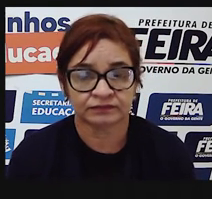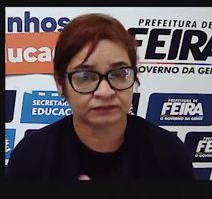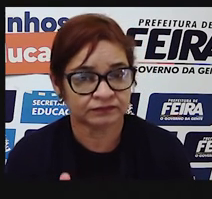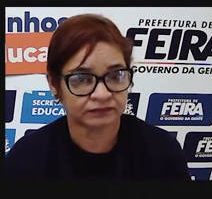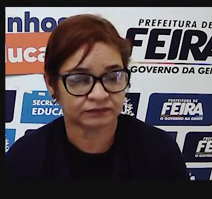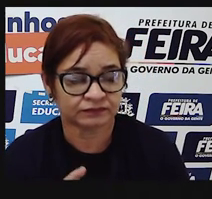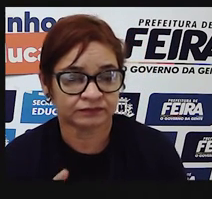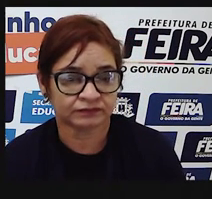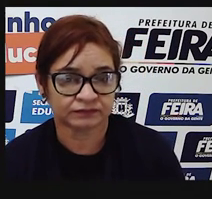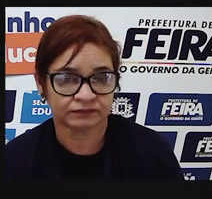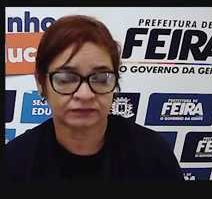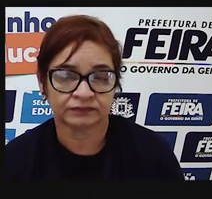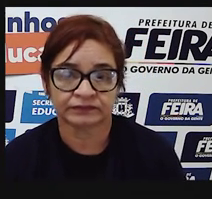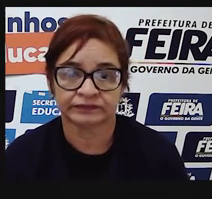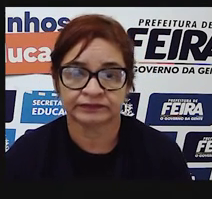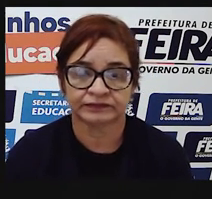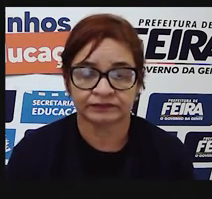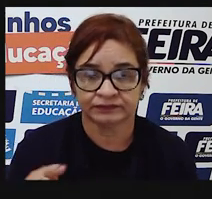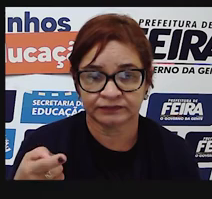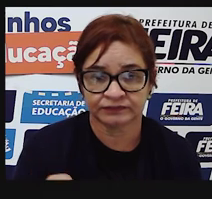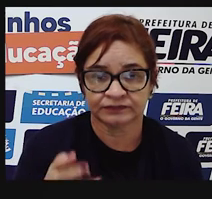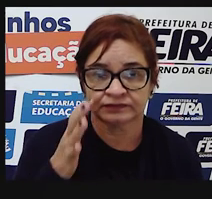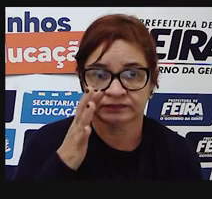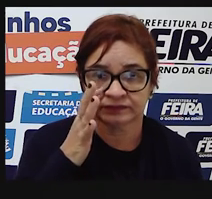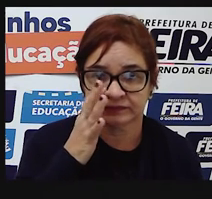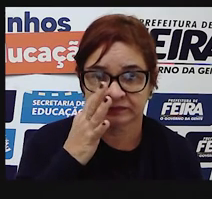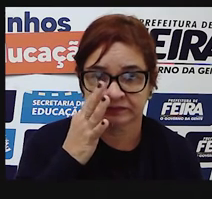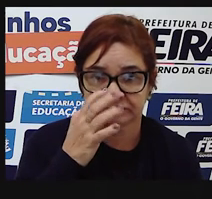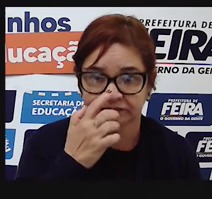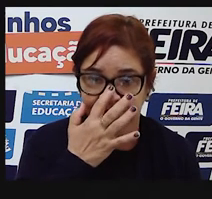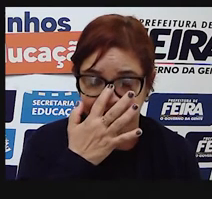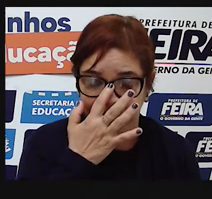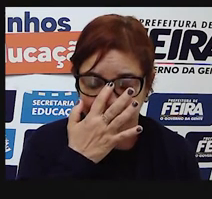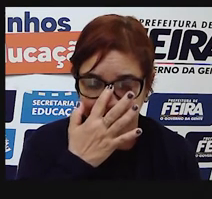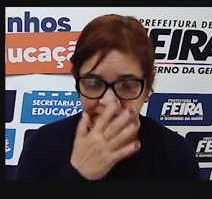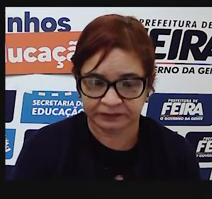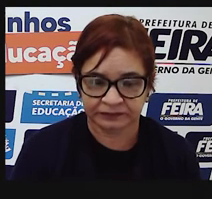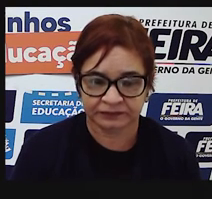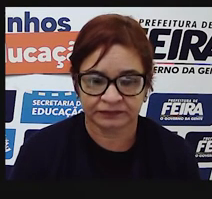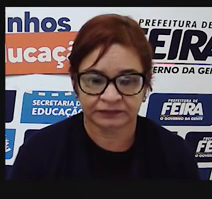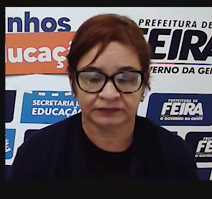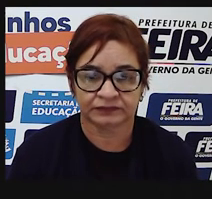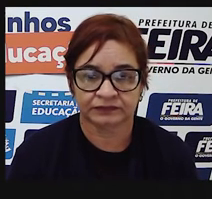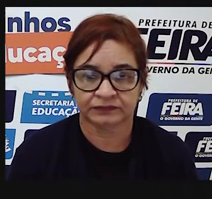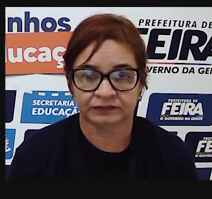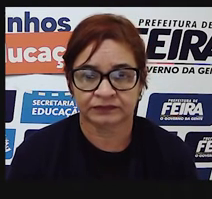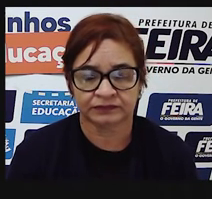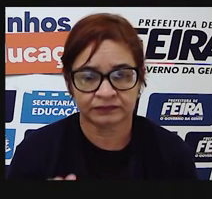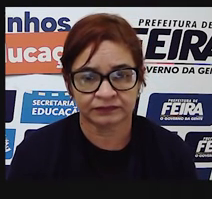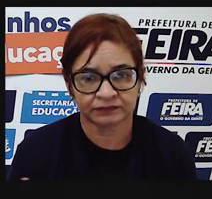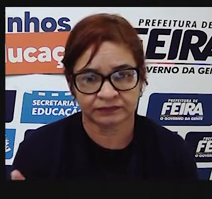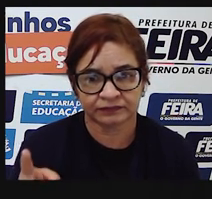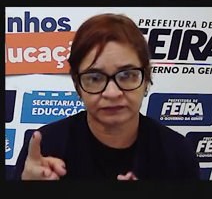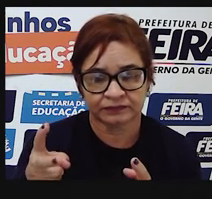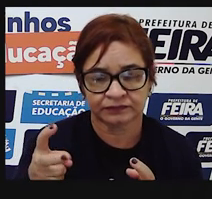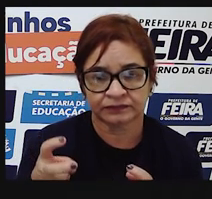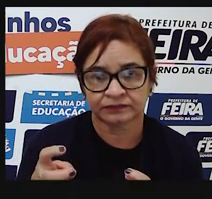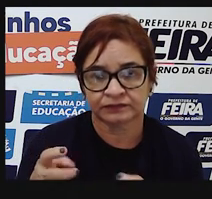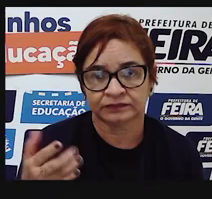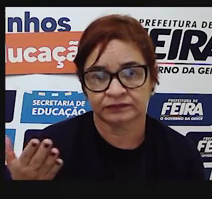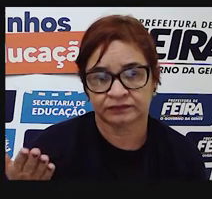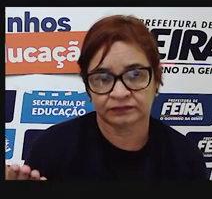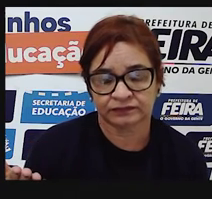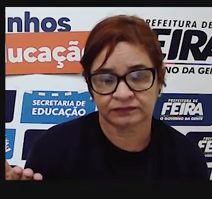só nos casos de repetição. Nesse momento aqui, a gente pode dizer que nos casos de repetição, nesse caso,